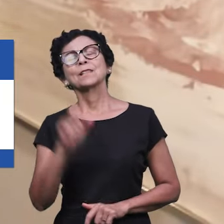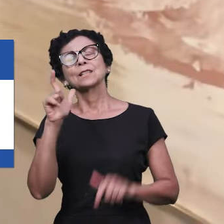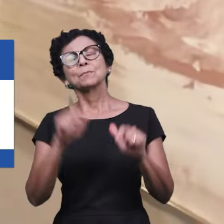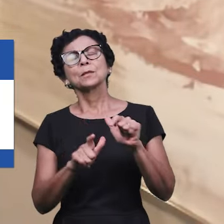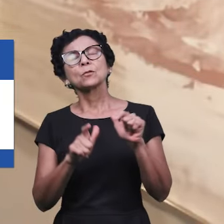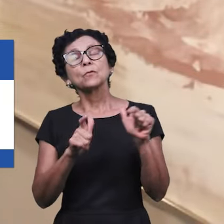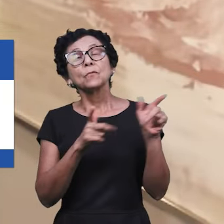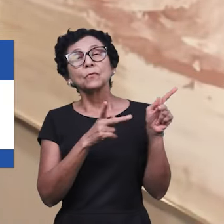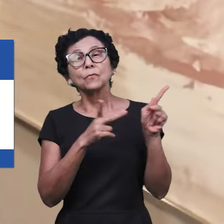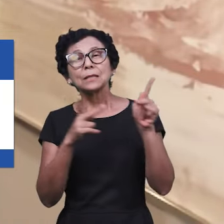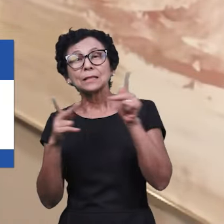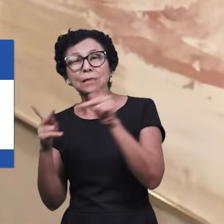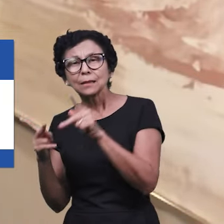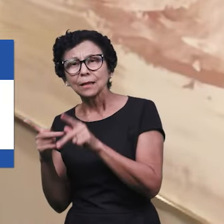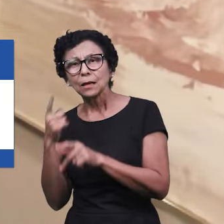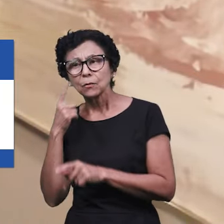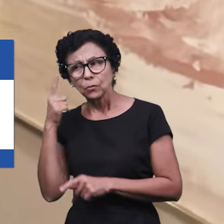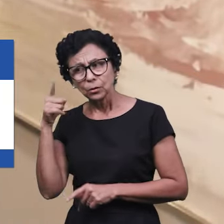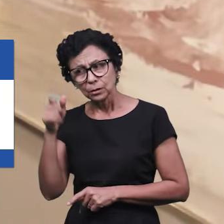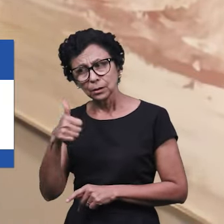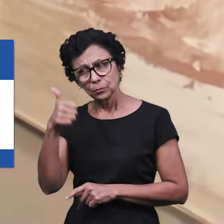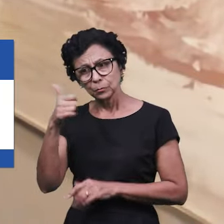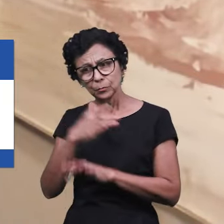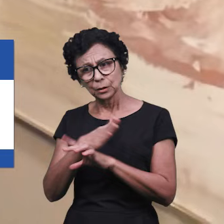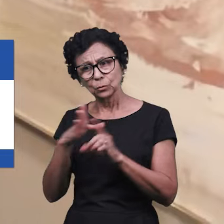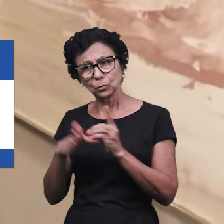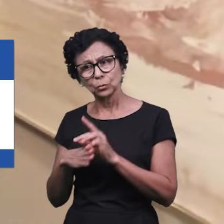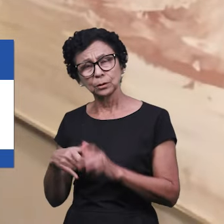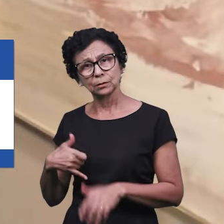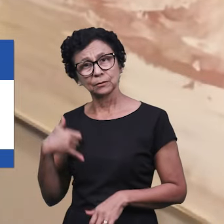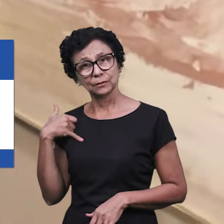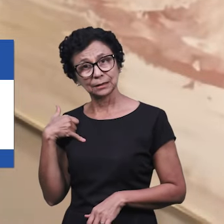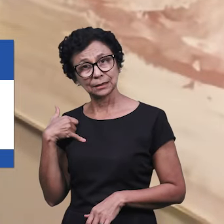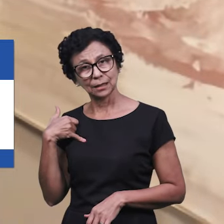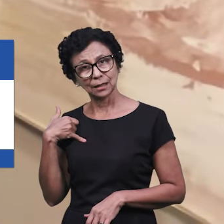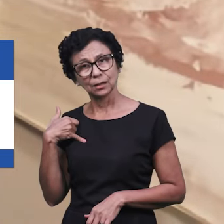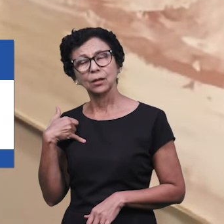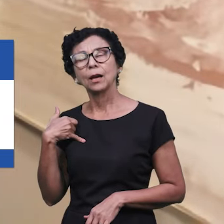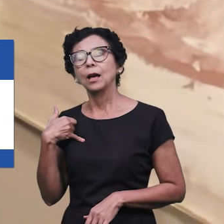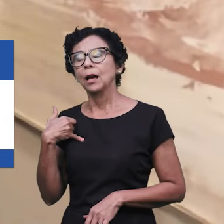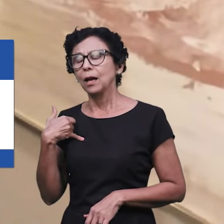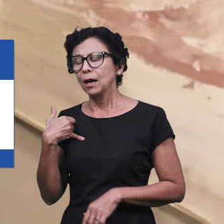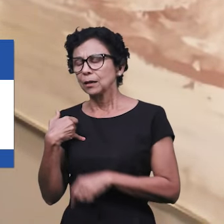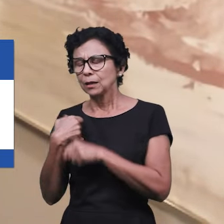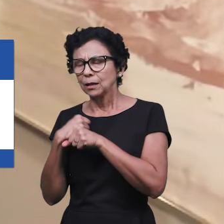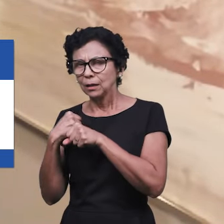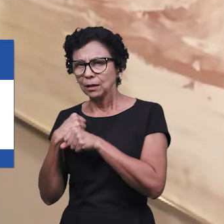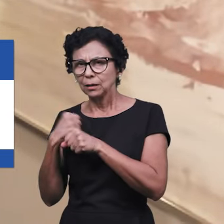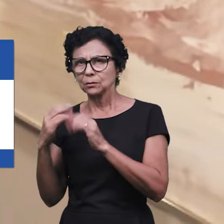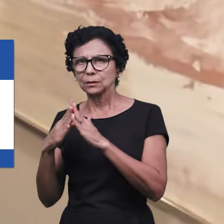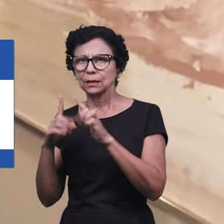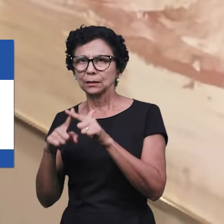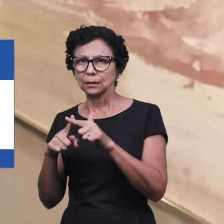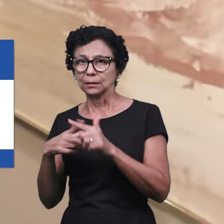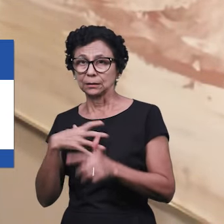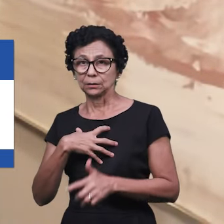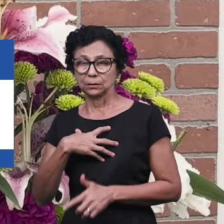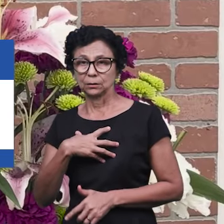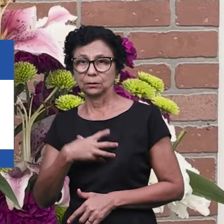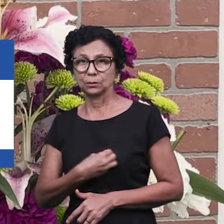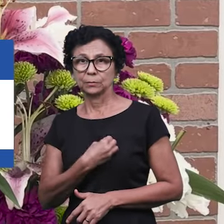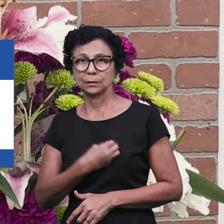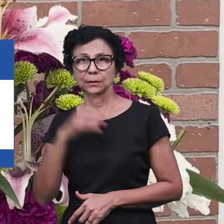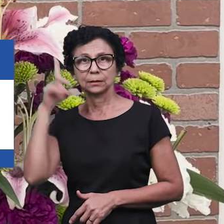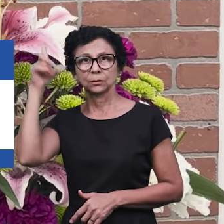visitantes participaram do primeiro culto de aniversário e sentiram a presença e a operação maravilhosa do nosso Deus.